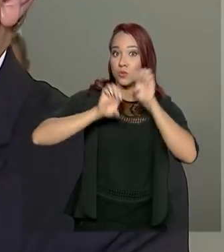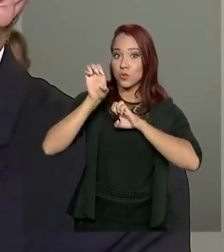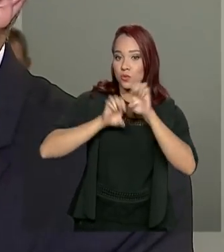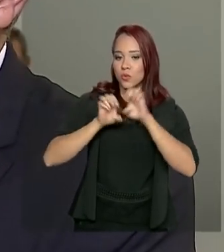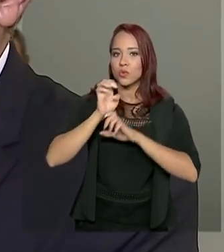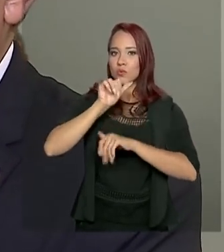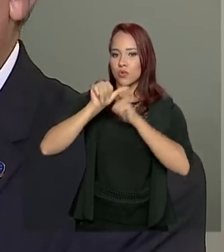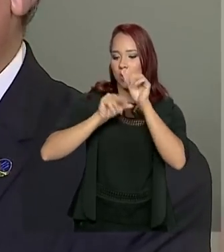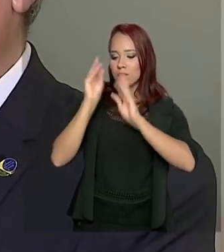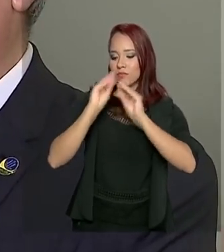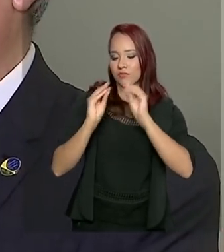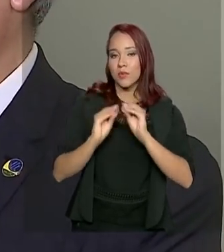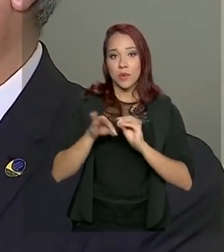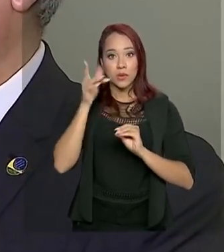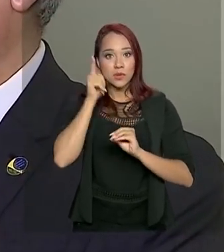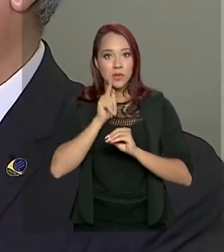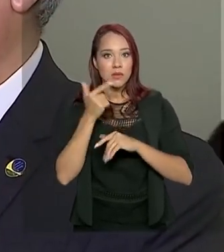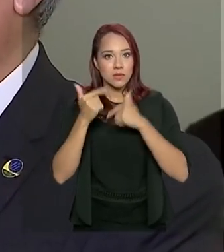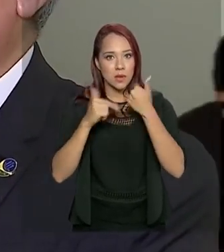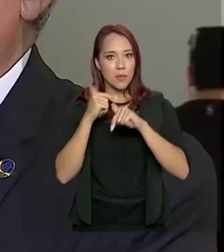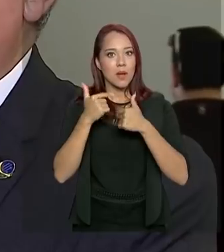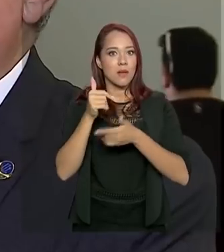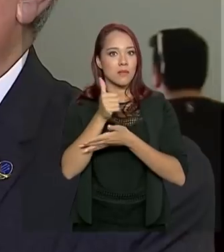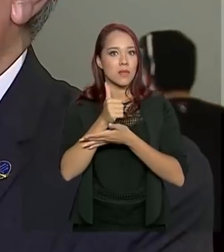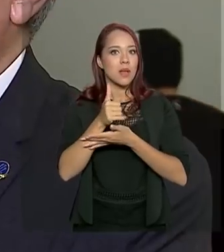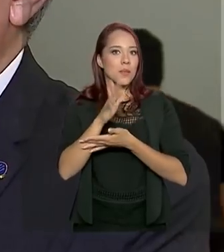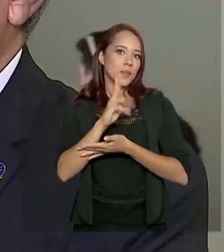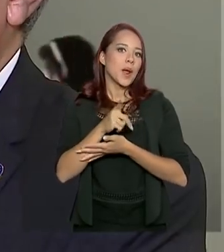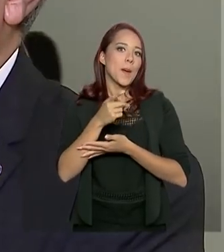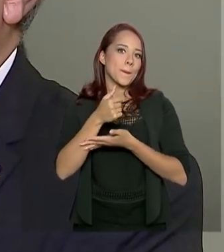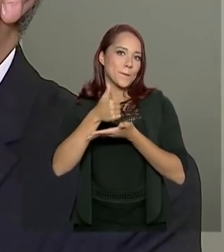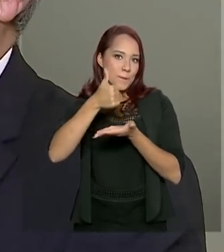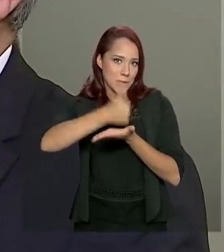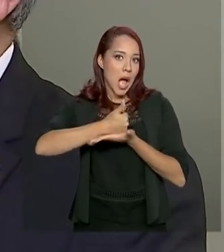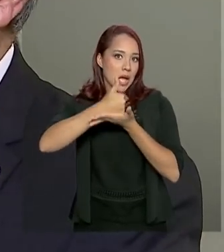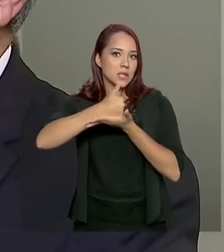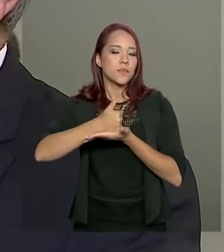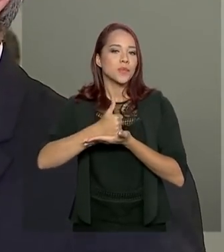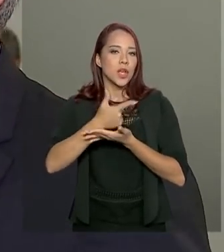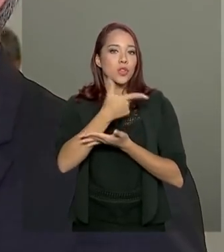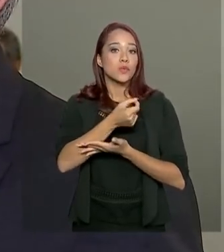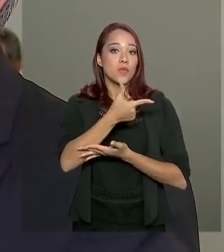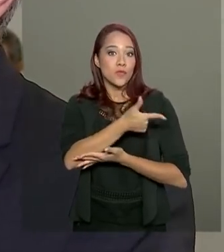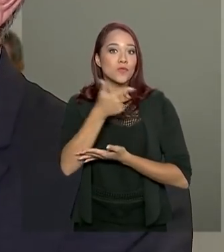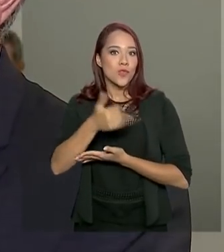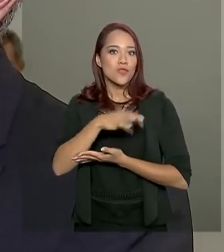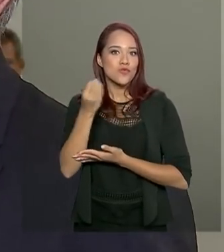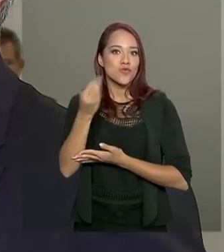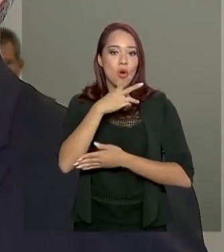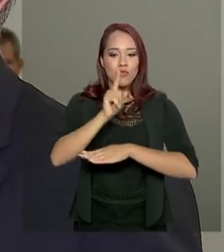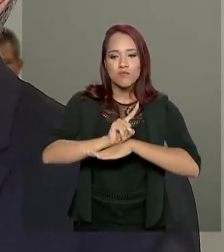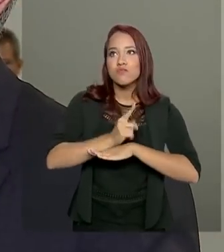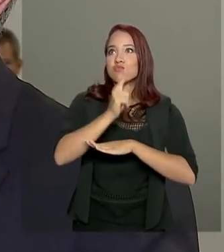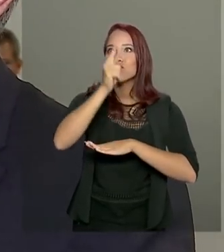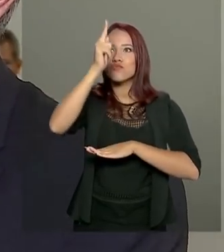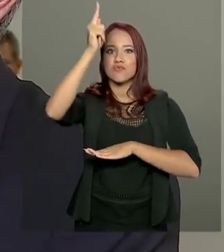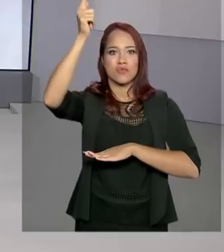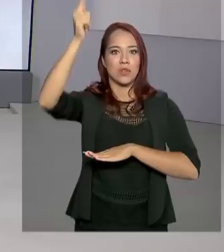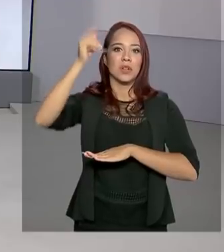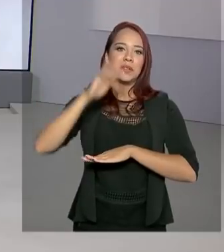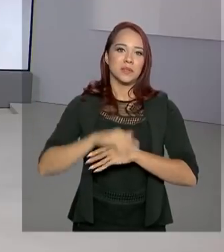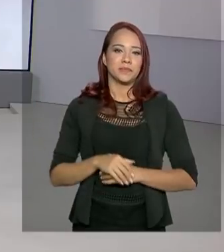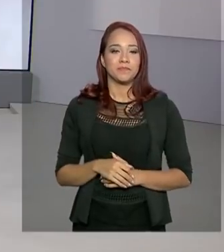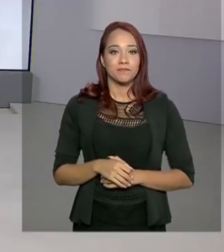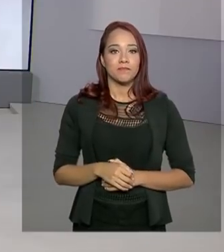necessárias para o funcionamento da base e em 2022, alguns lançamentos. Aliás, tem um plano de fazer um lançamento, pelo menos em 2021.